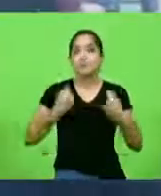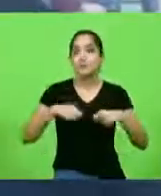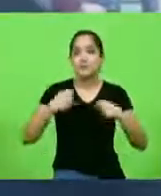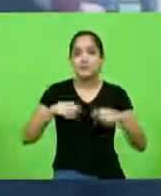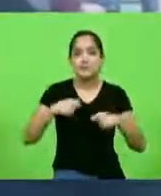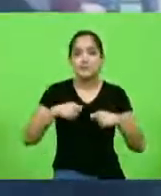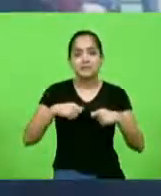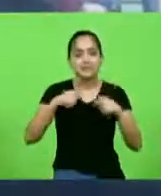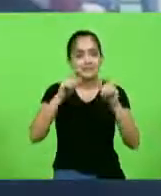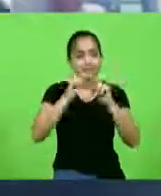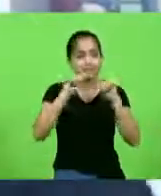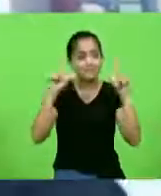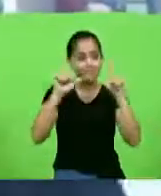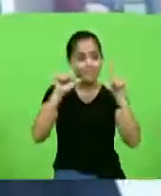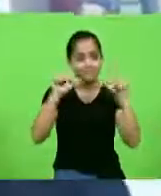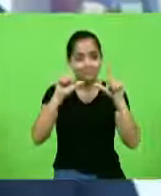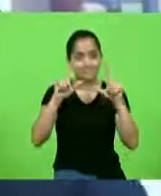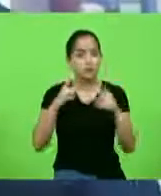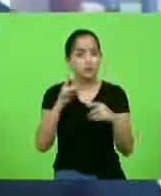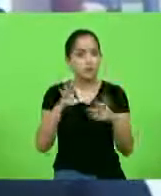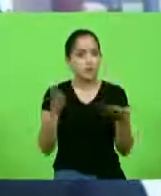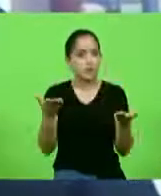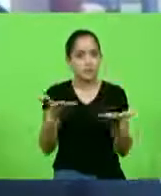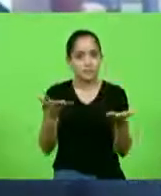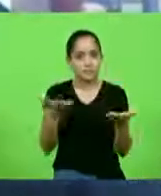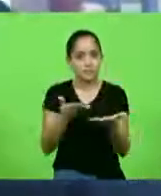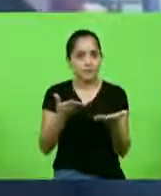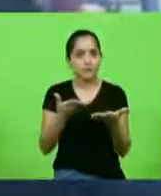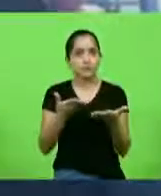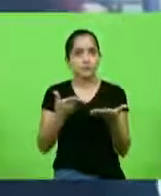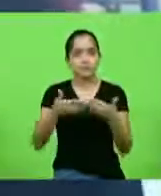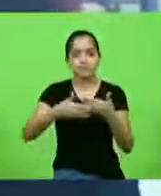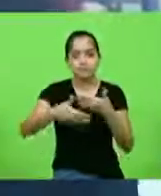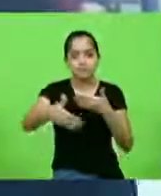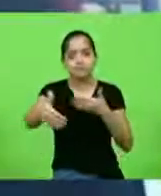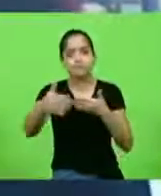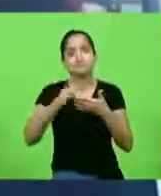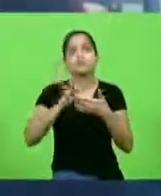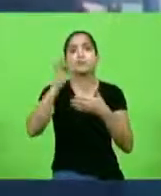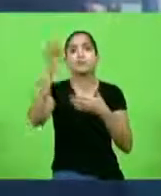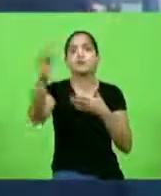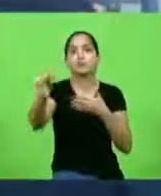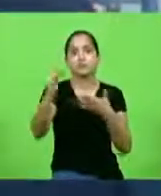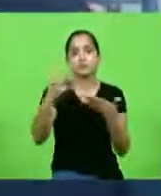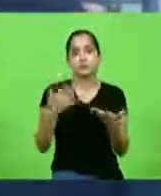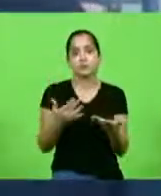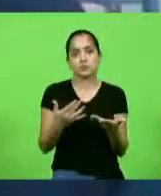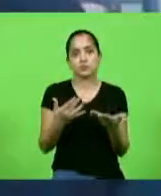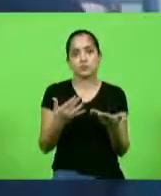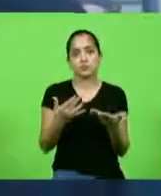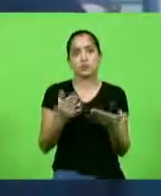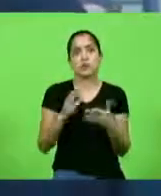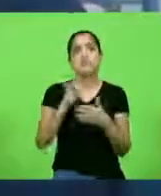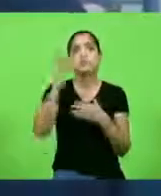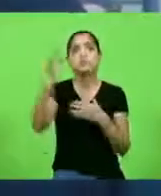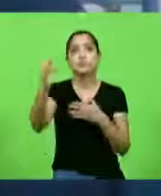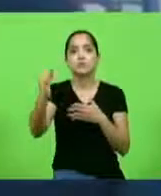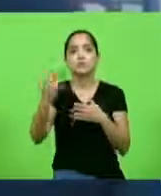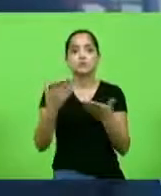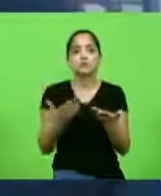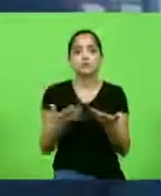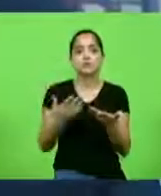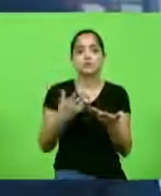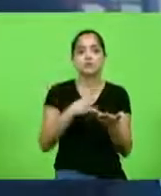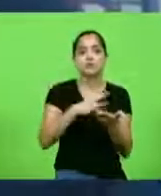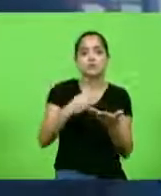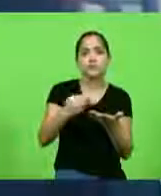é só a questão para hoje, é uma questão para as próximas gerações, para que as próximas gerações não passem